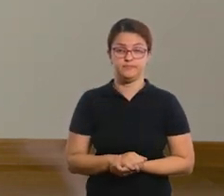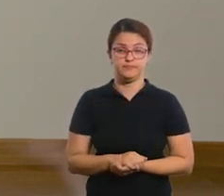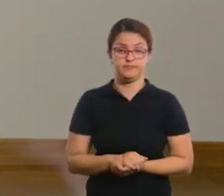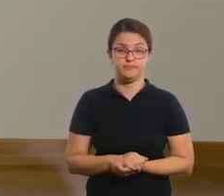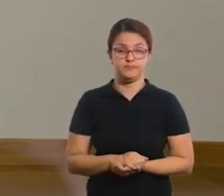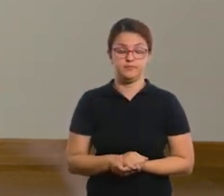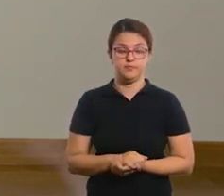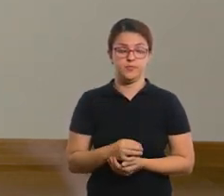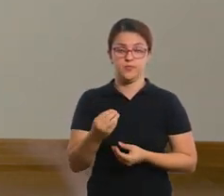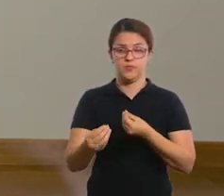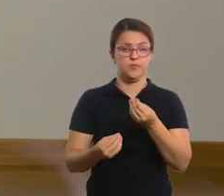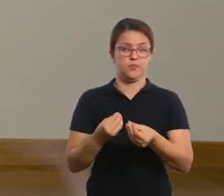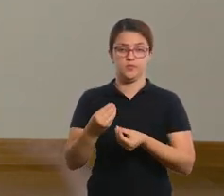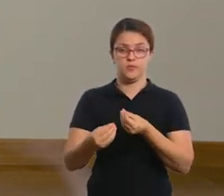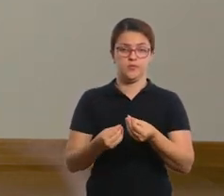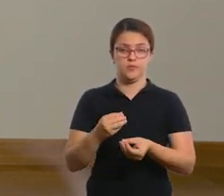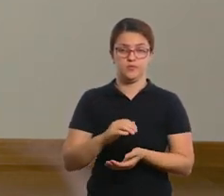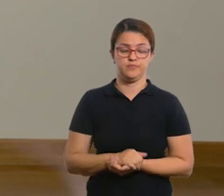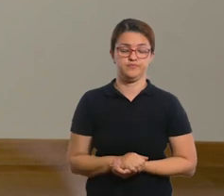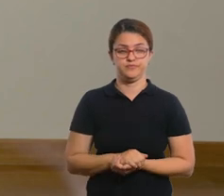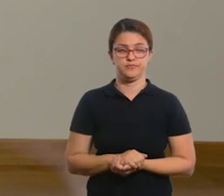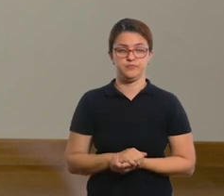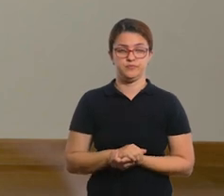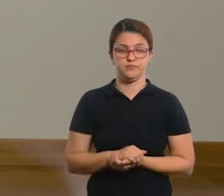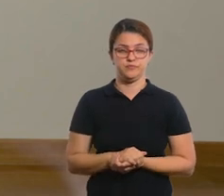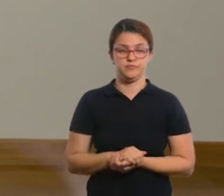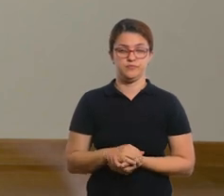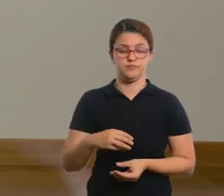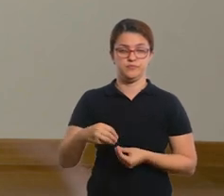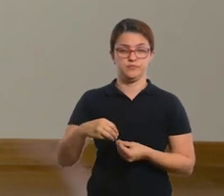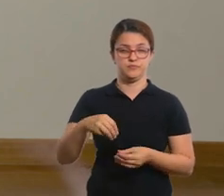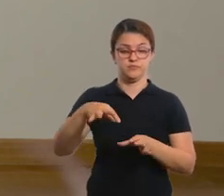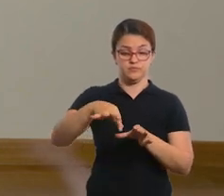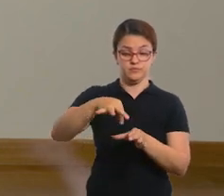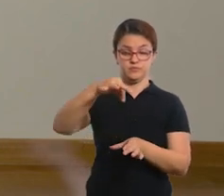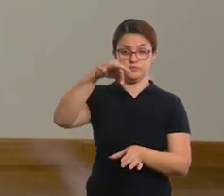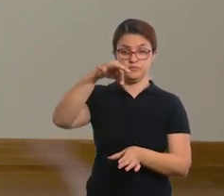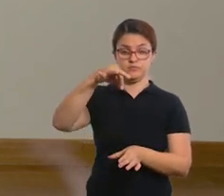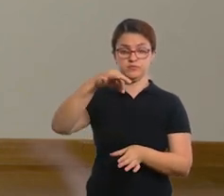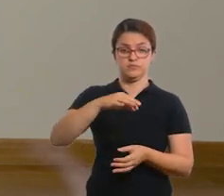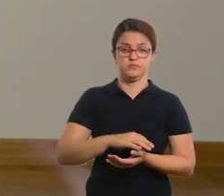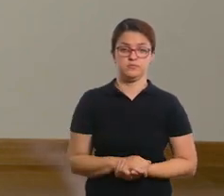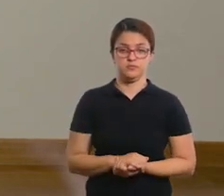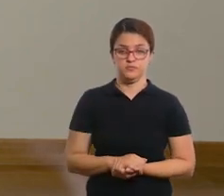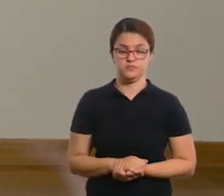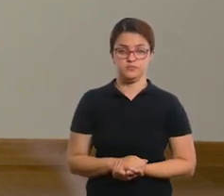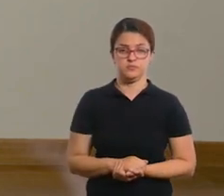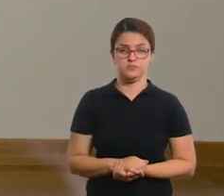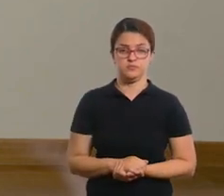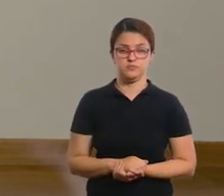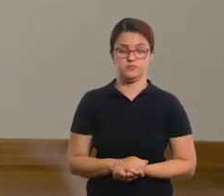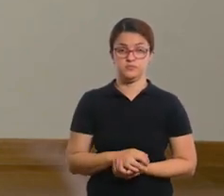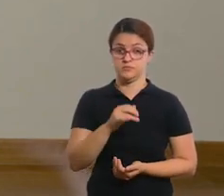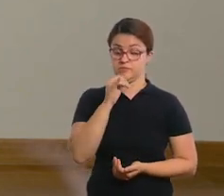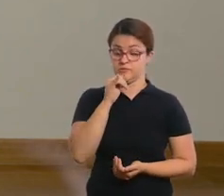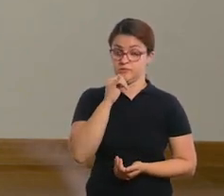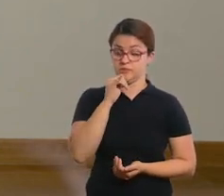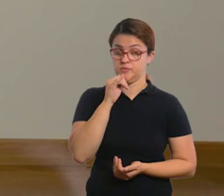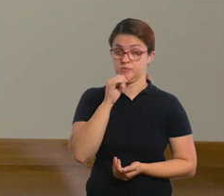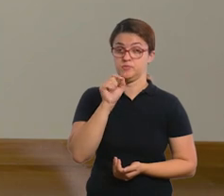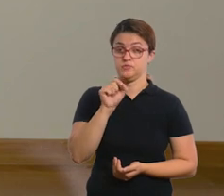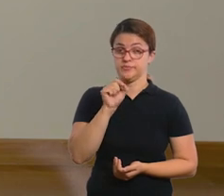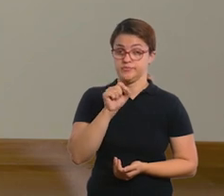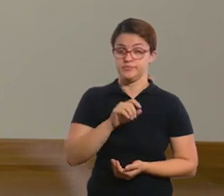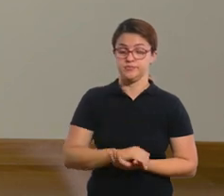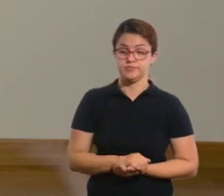bexiga ou a sacola. E o que ela vai ter que fazer? O adulto sorteia aqui o golpe para ela. Peguei, por